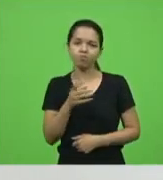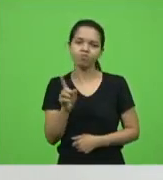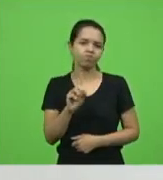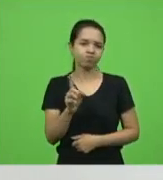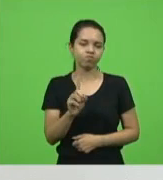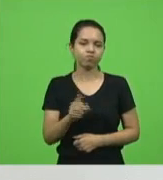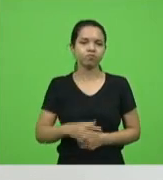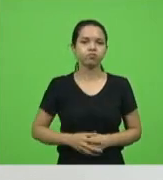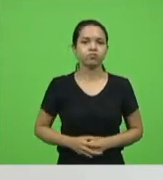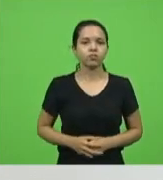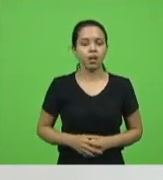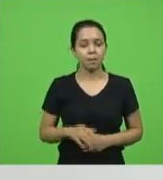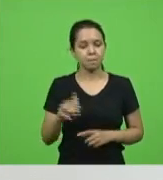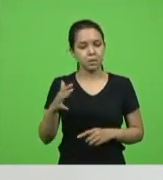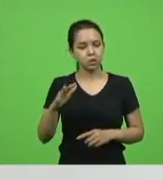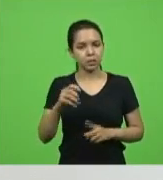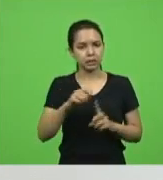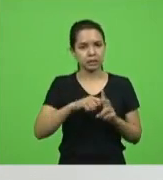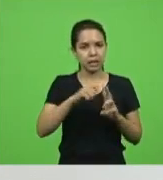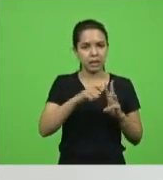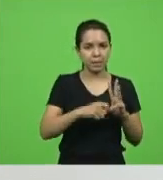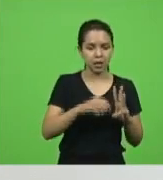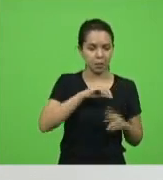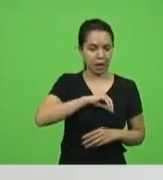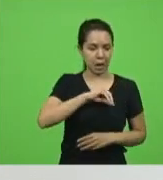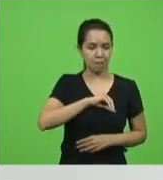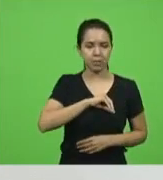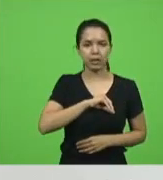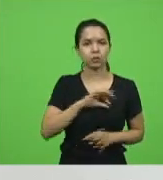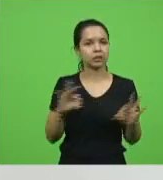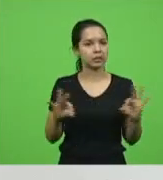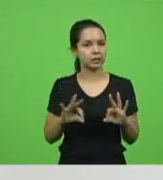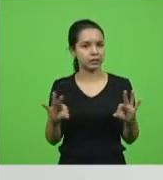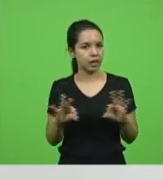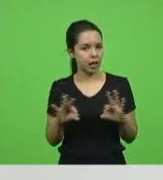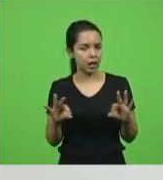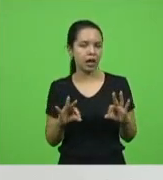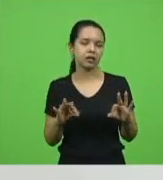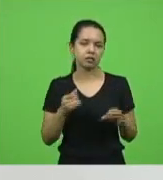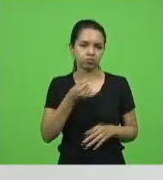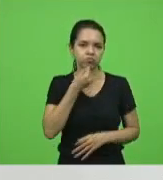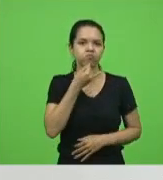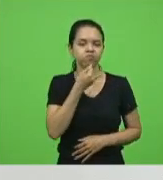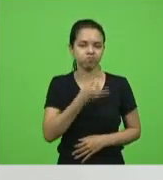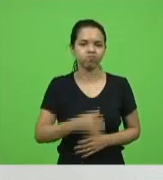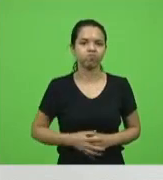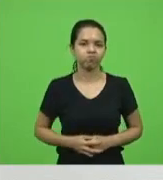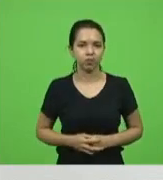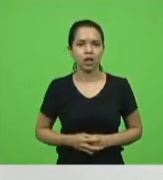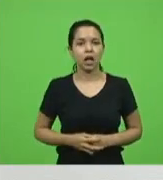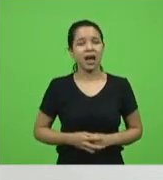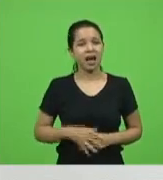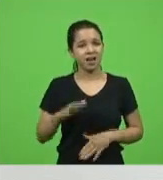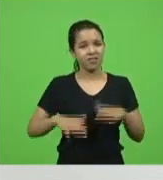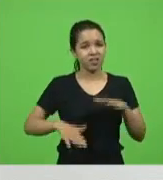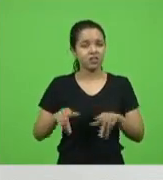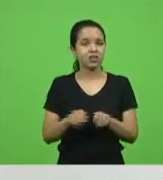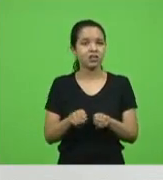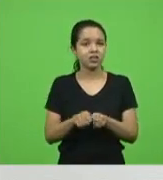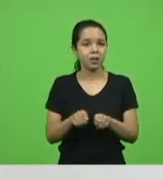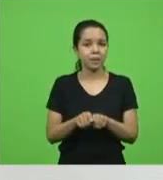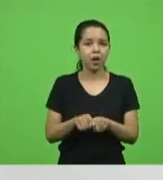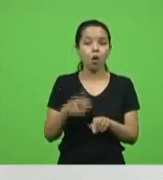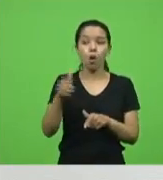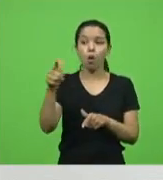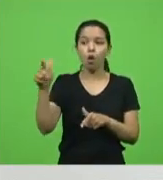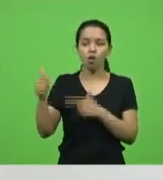Passamos ali uns três meses, uma vez, sem receber pagamento, era frustrante e tal, ainda tinha a questão de não poder fazer o bico e você